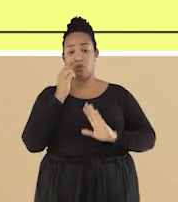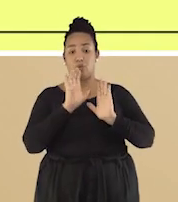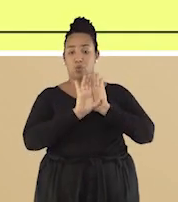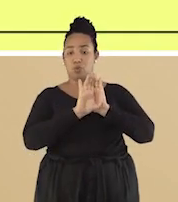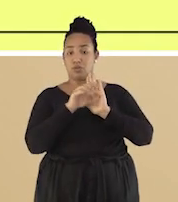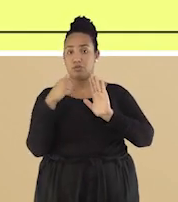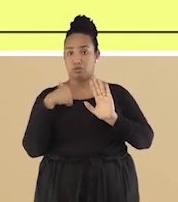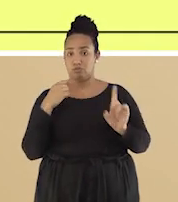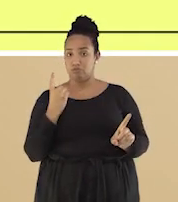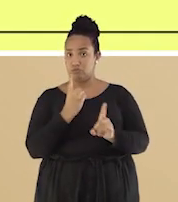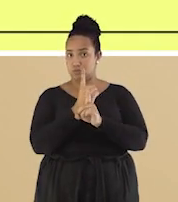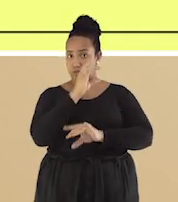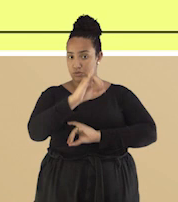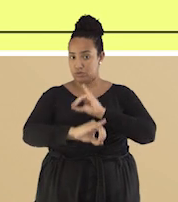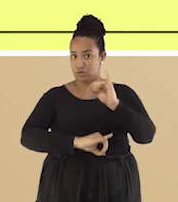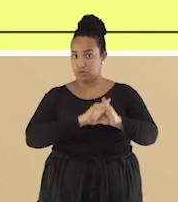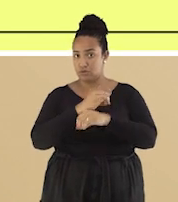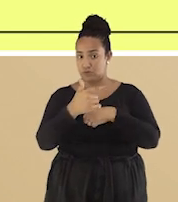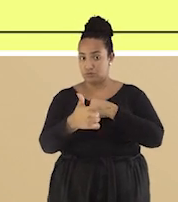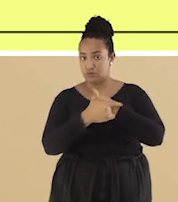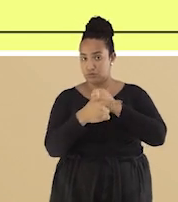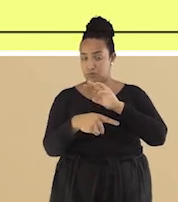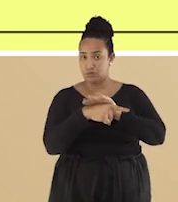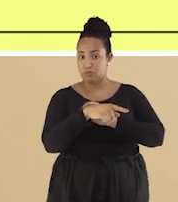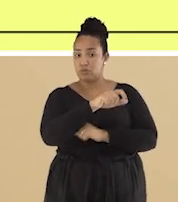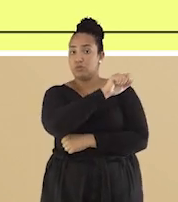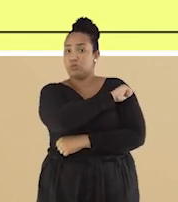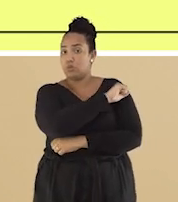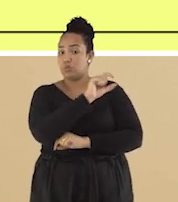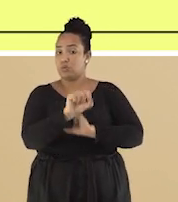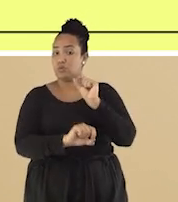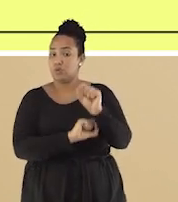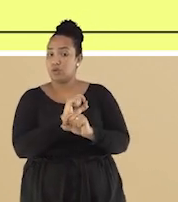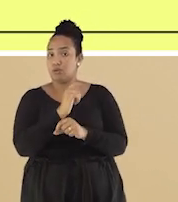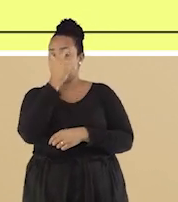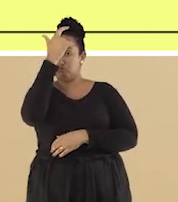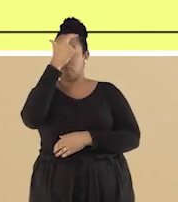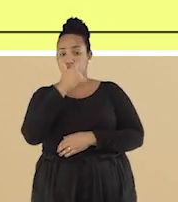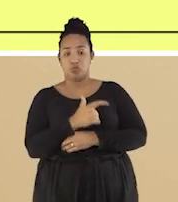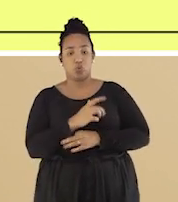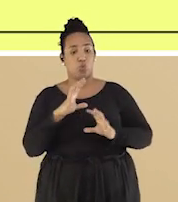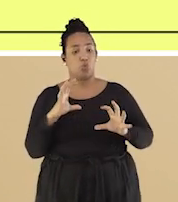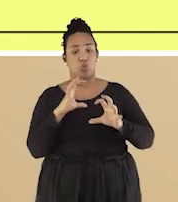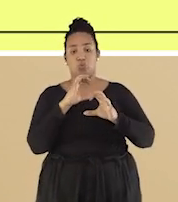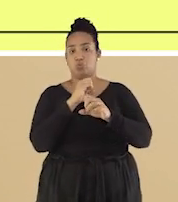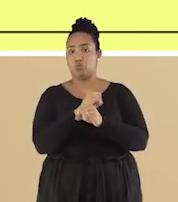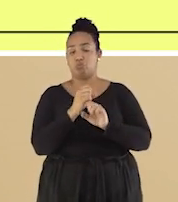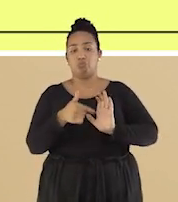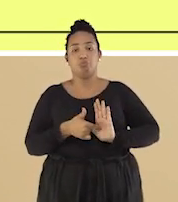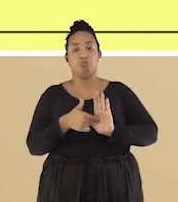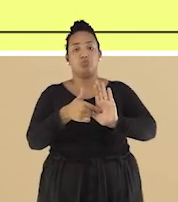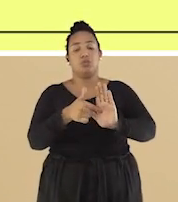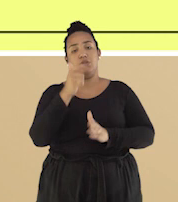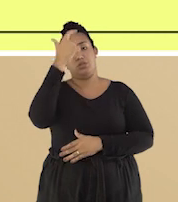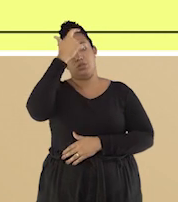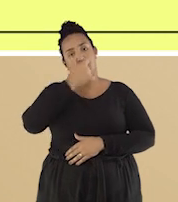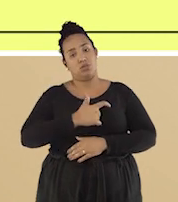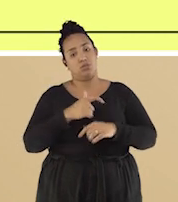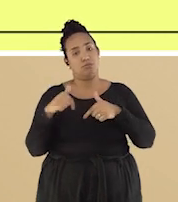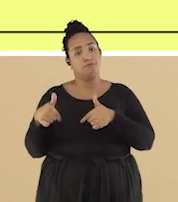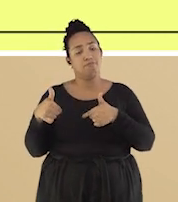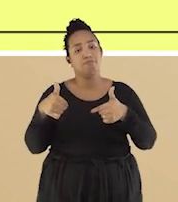internet mesmo, o papel do estudante é se tornar uma pessoa completa, exercitar sua cidadania,